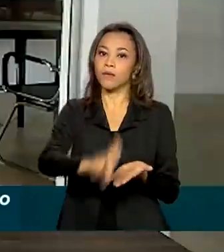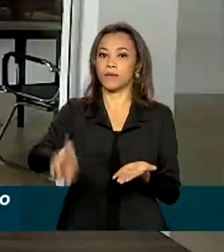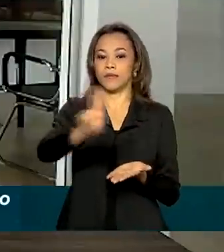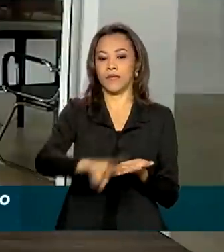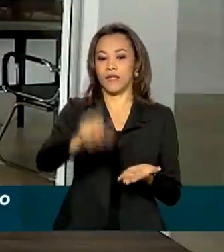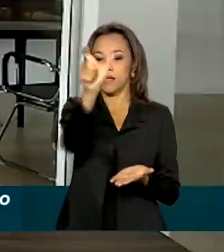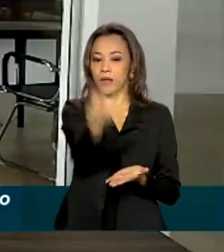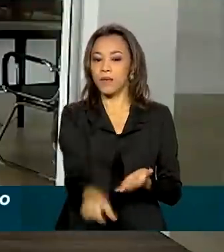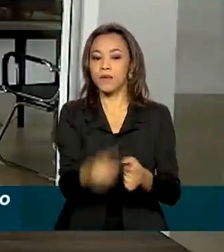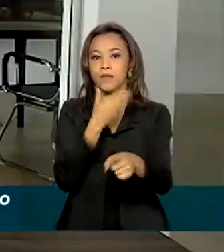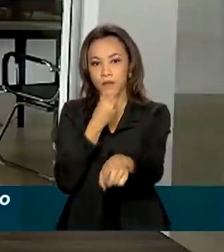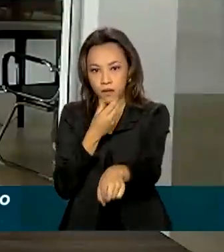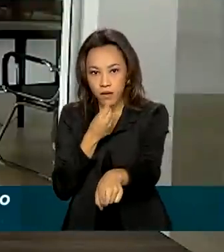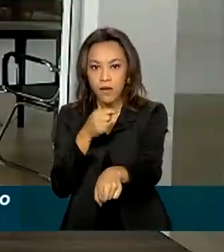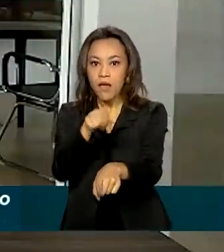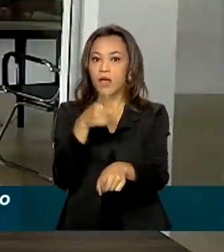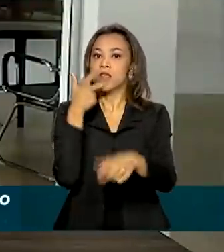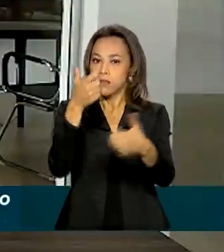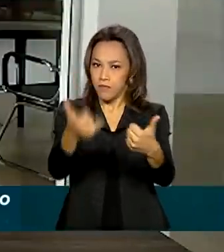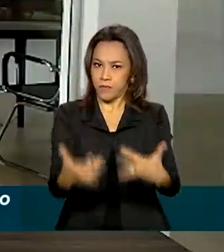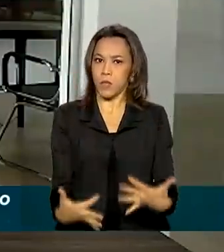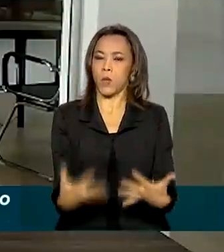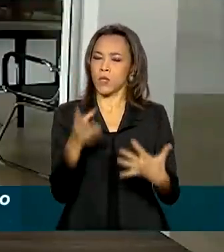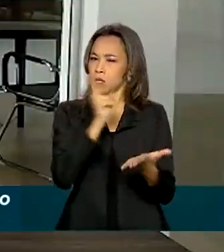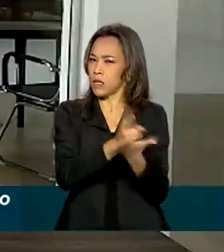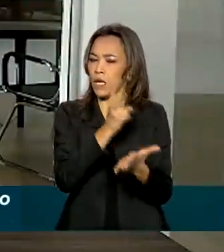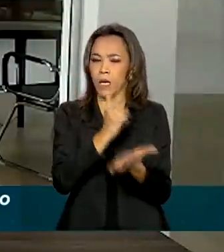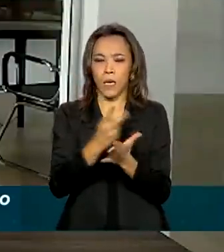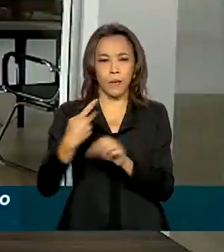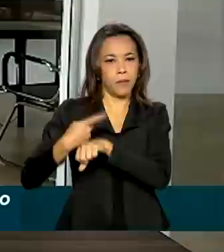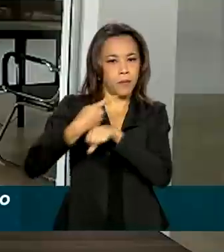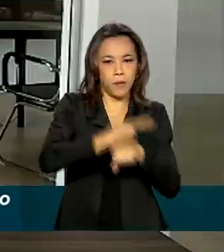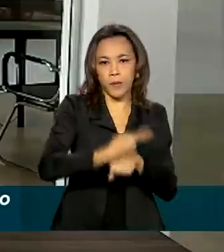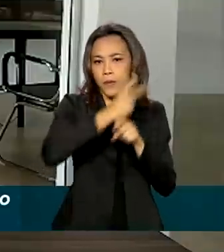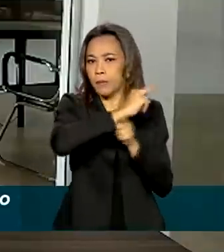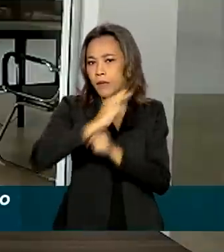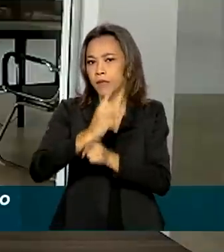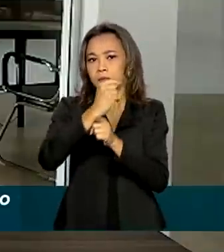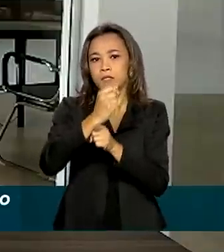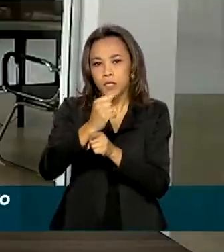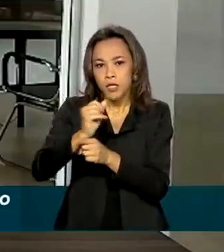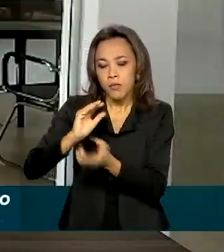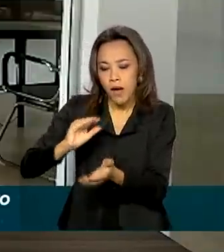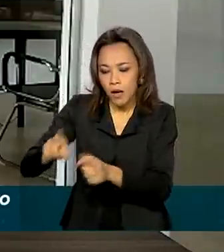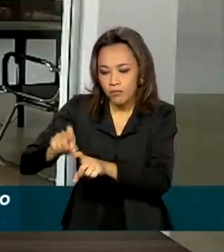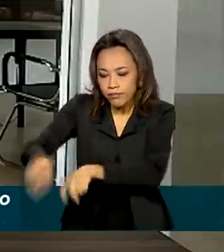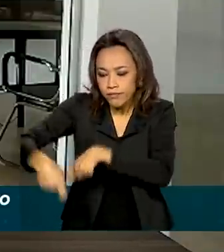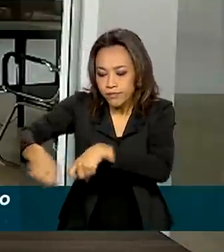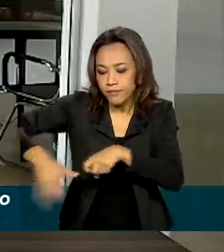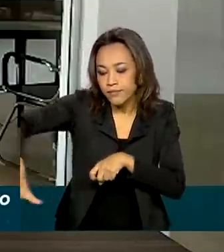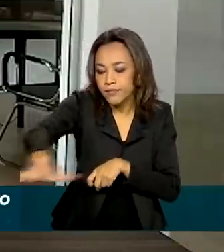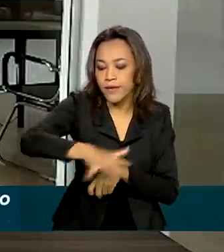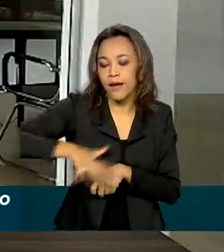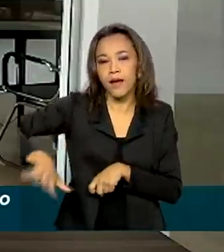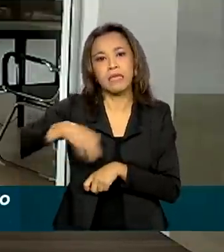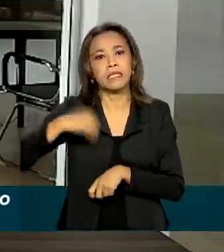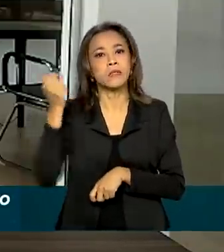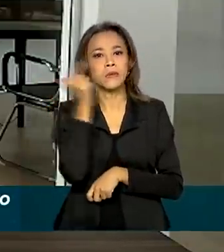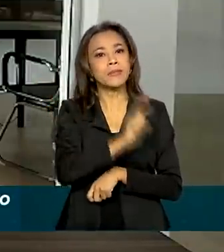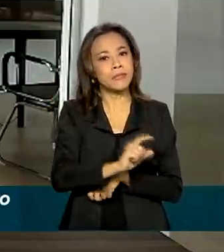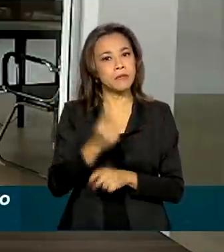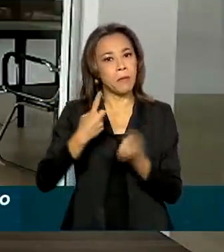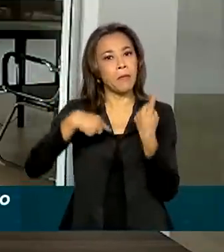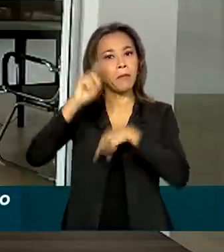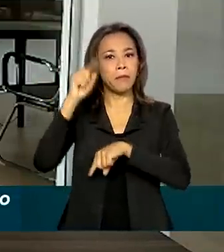como Gilmar Schneider. Ele diz que sempre recorre ao crédito rural para investir e a estratégia tem dado certo. Todos